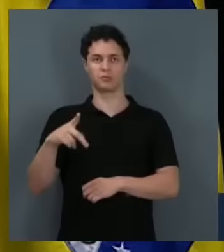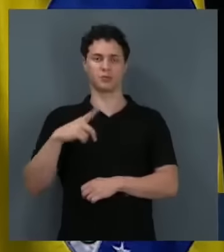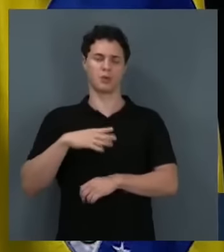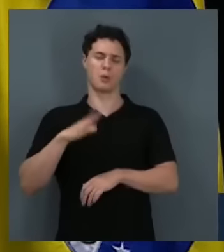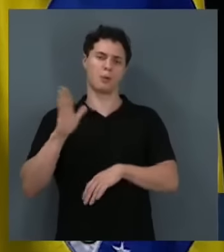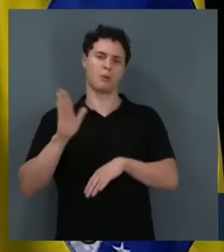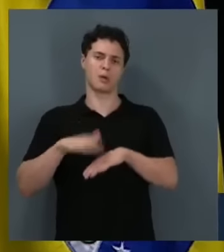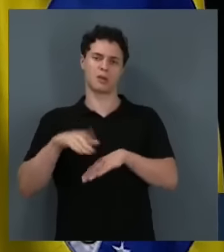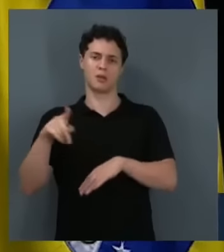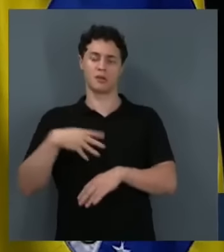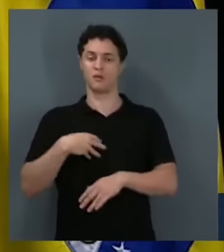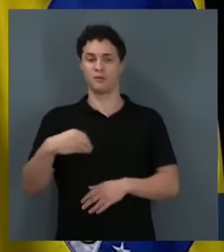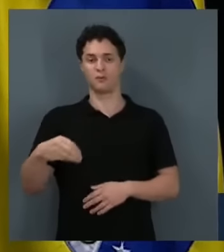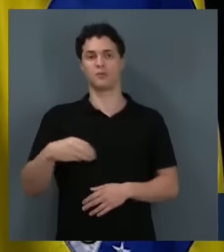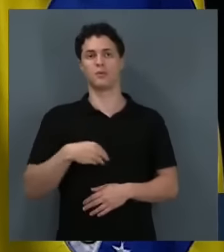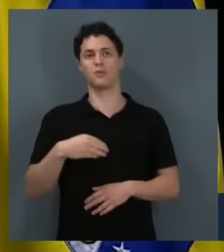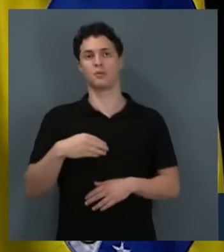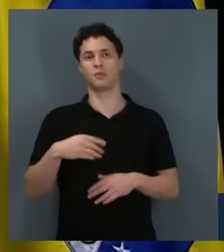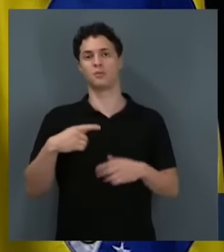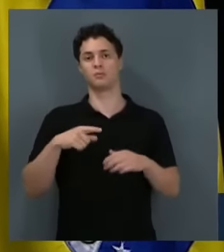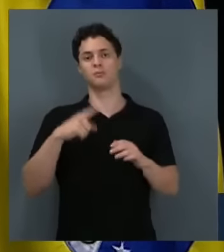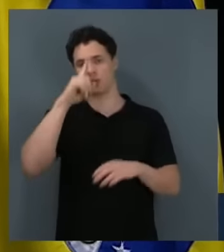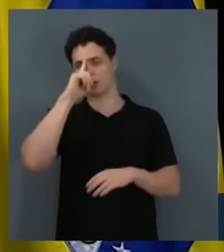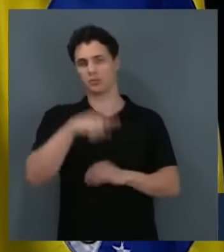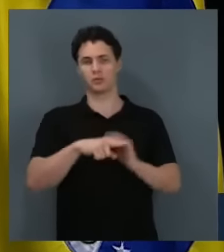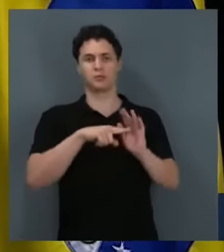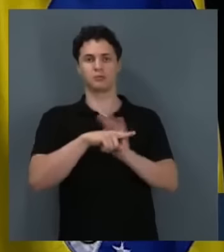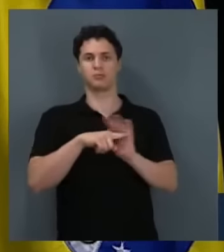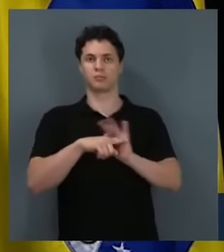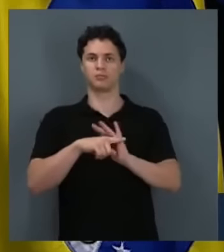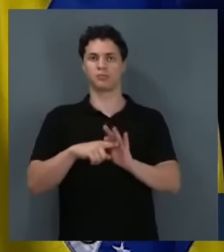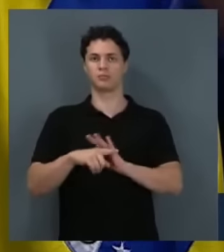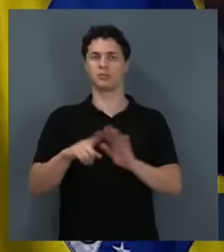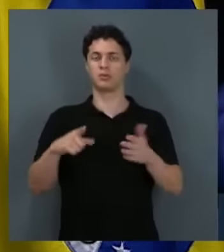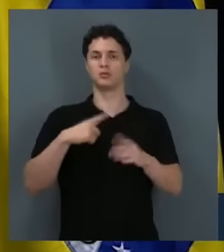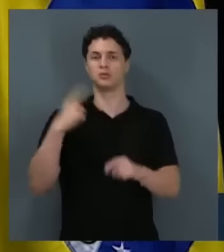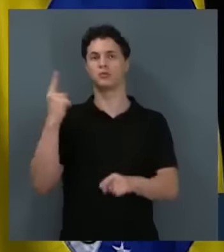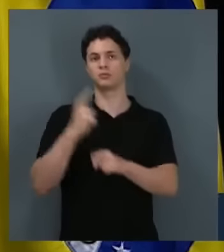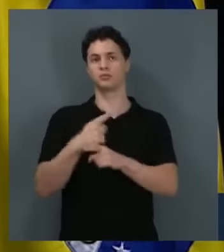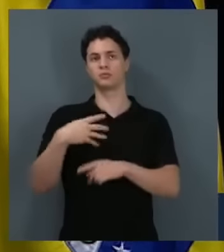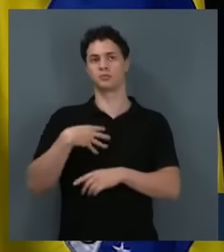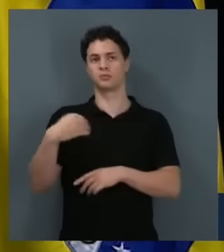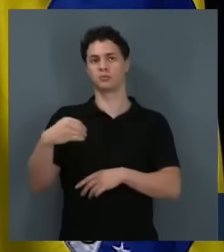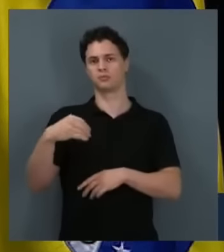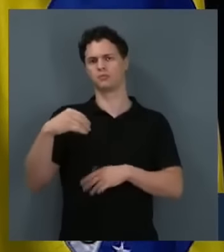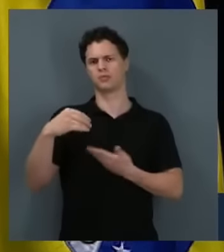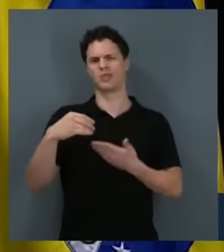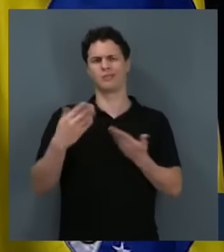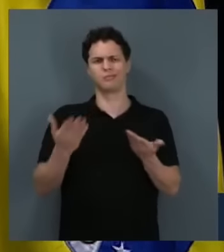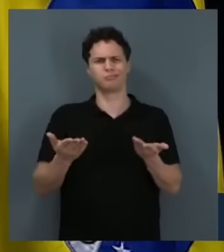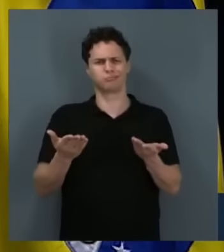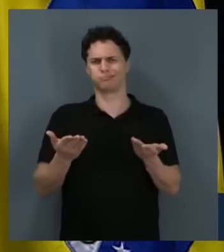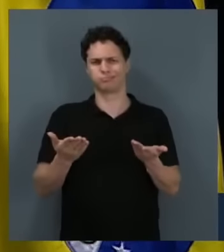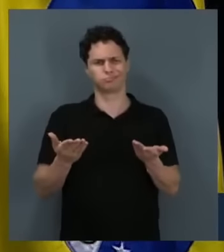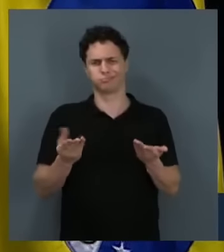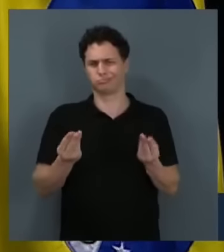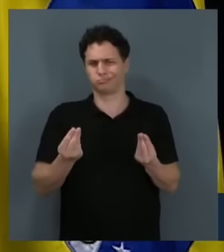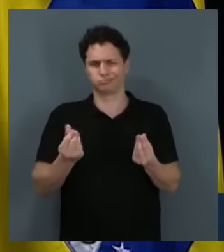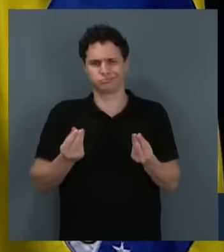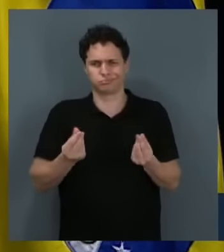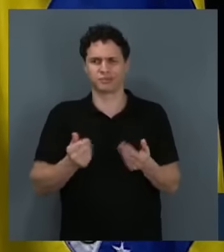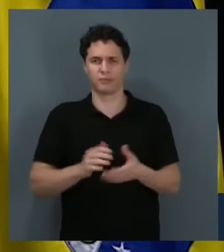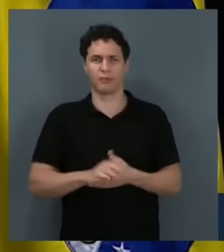no filho do ministro. O ministro já mandou investigar. polícia federal está atrás. No final, eu descobre que é o filho do ministro que bateu no cara. Que porcaria é essa? Hã?